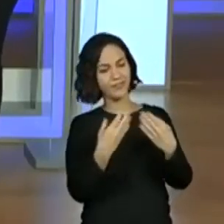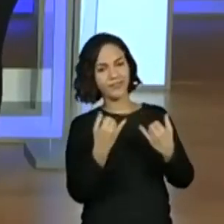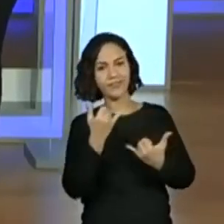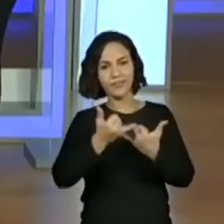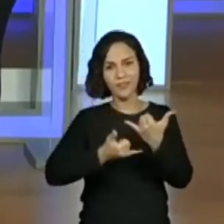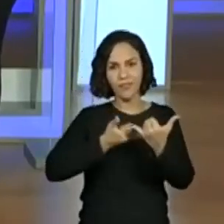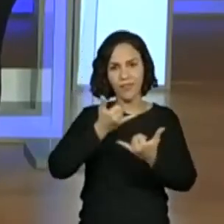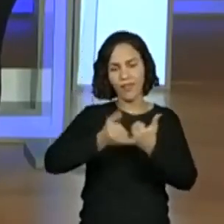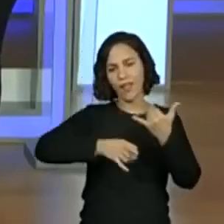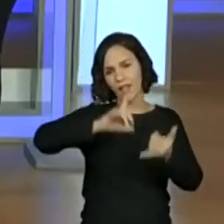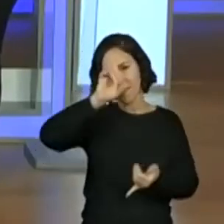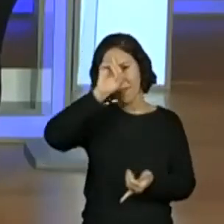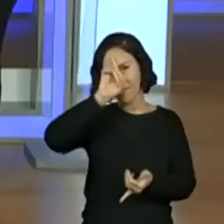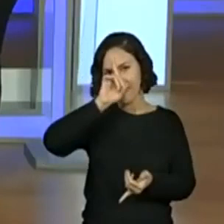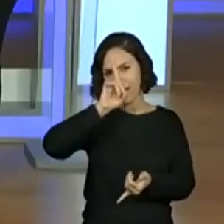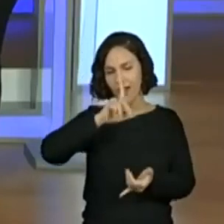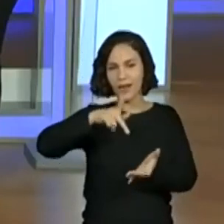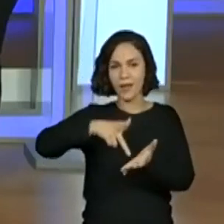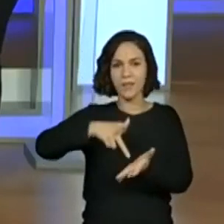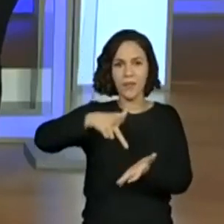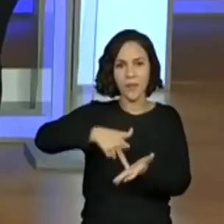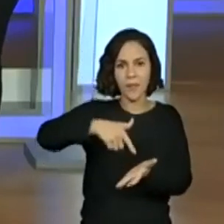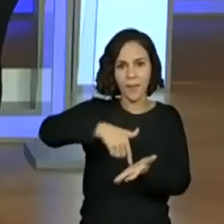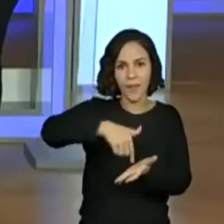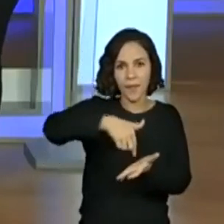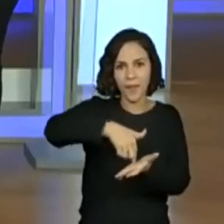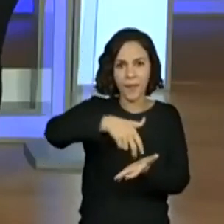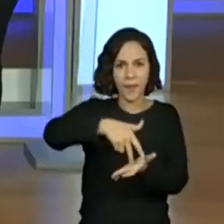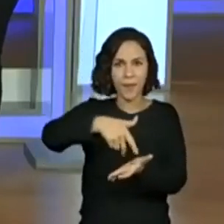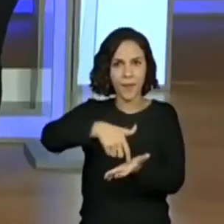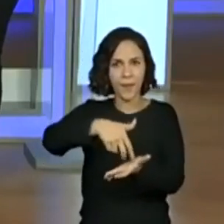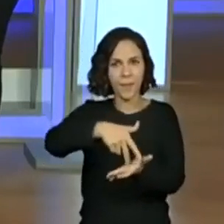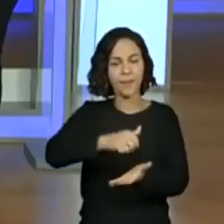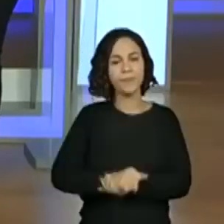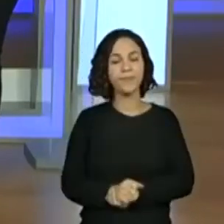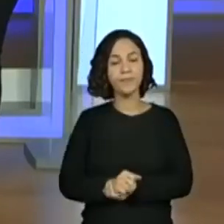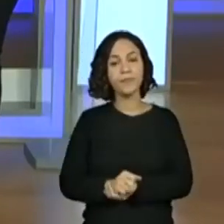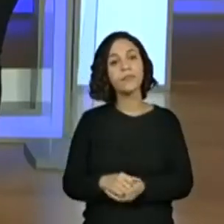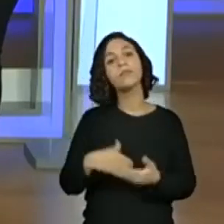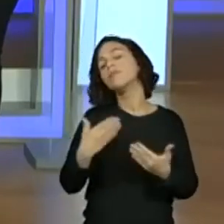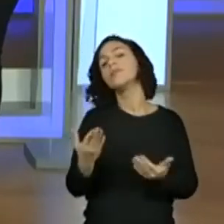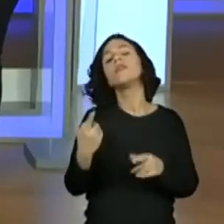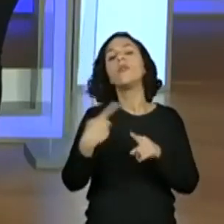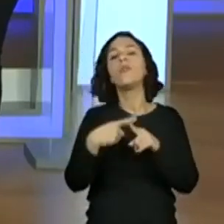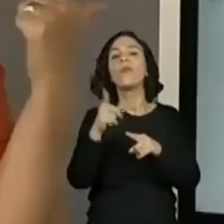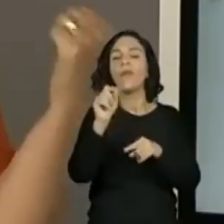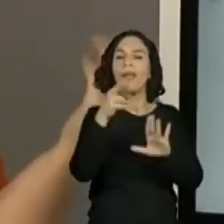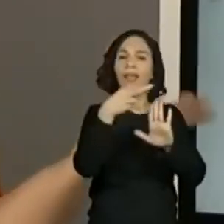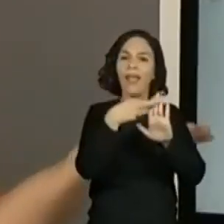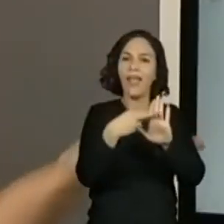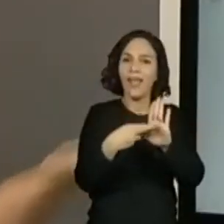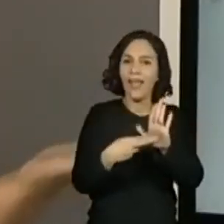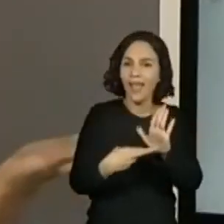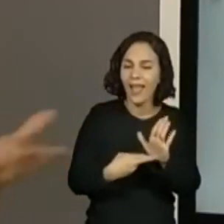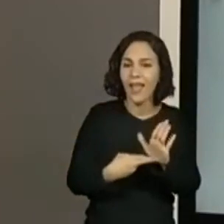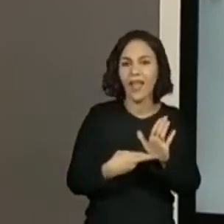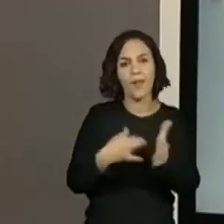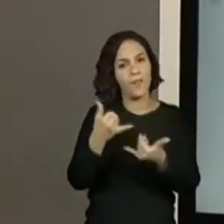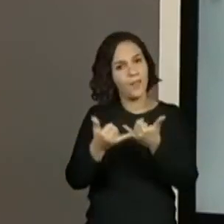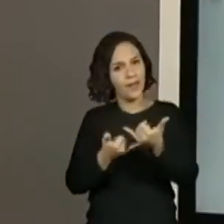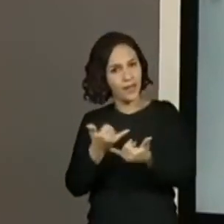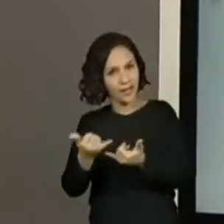Amarelinha. Muito bem. Olha que legal. Nós lemos um texto instrucional, regras de brincadeira, né? Lemos aí uma regras de